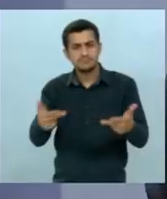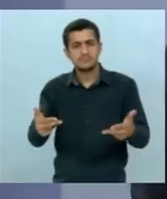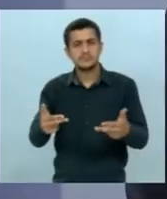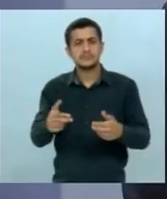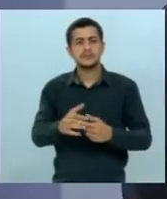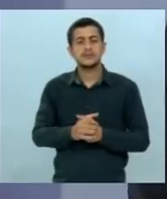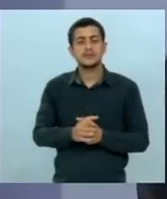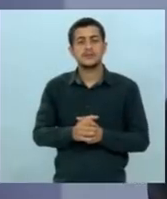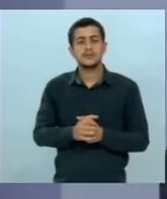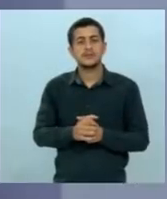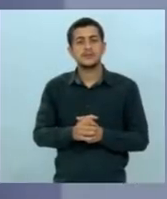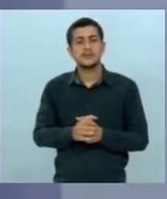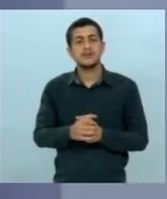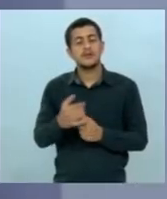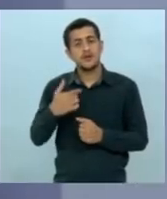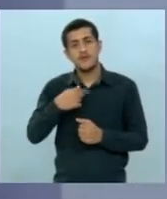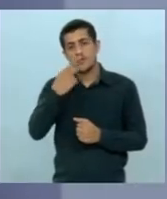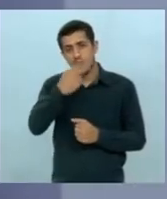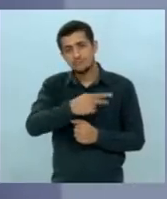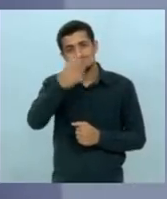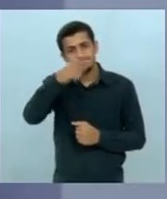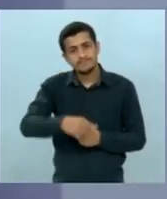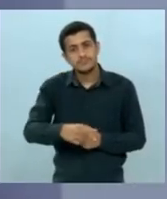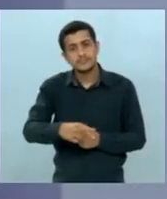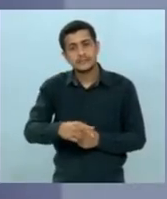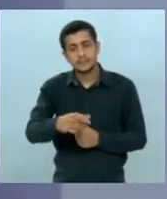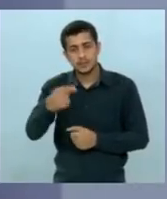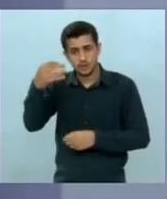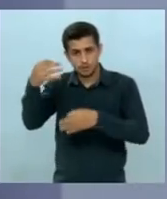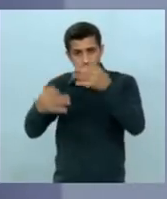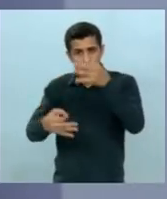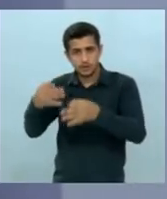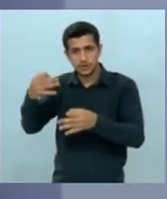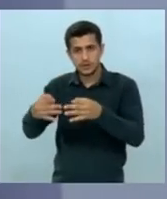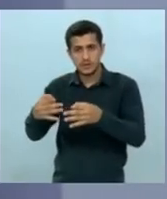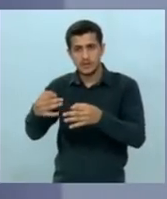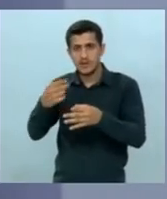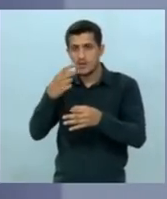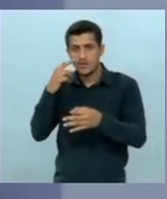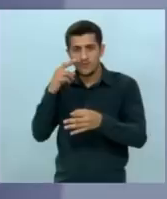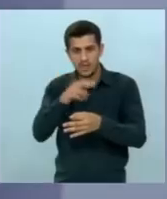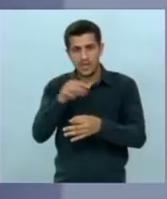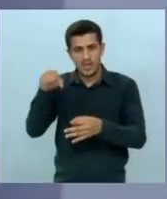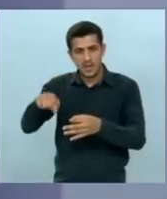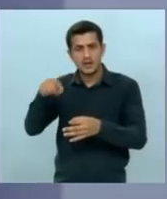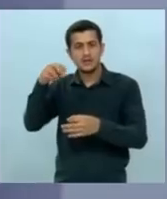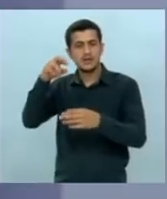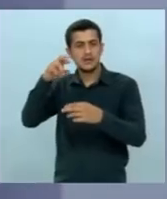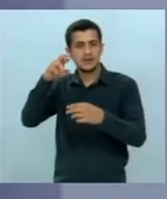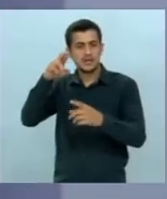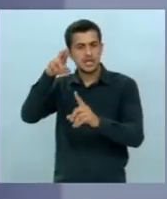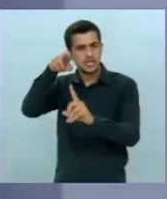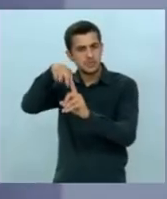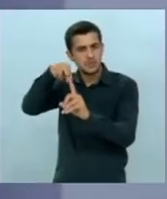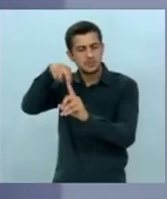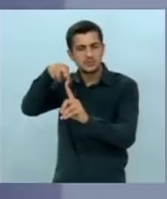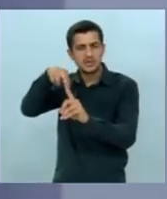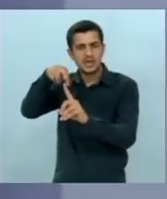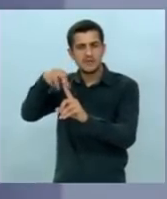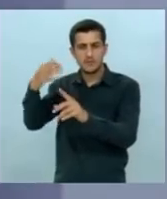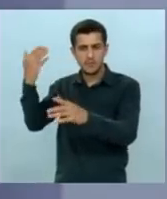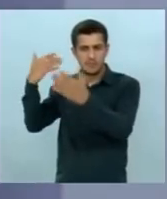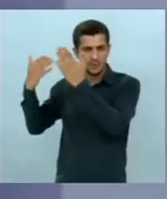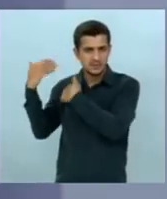quero dizer a você assim que a justiça disser que nós não somos responsáveis pelo que aconteceu no